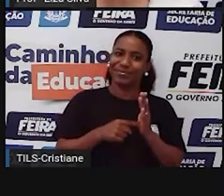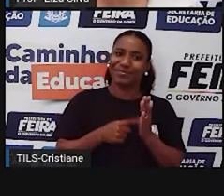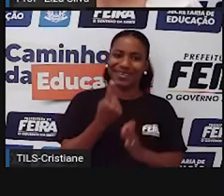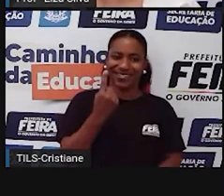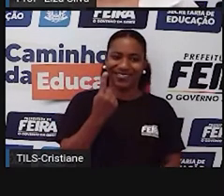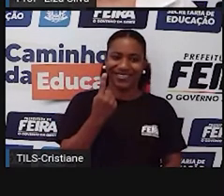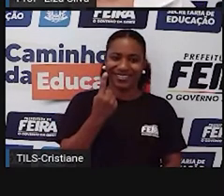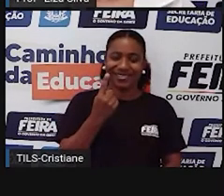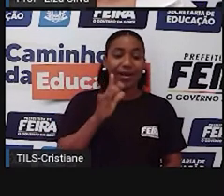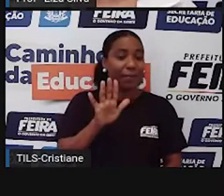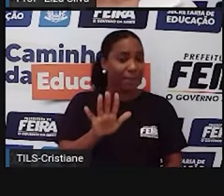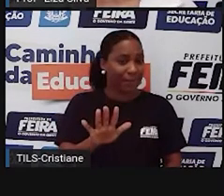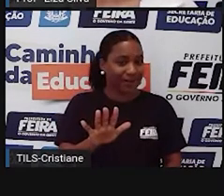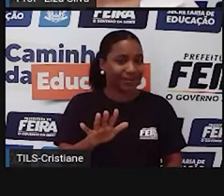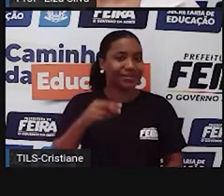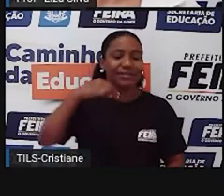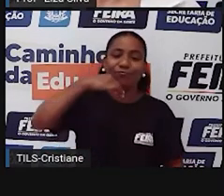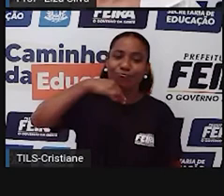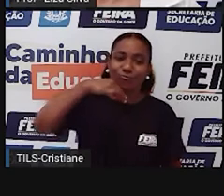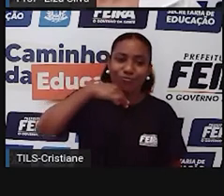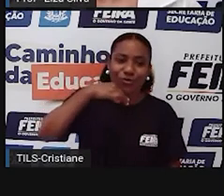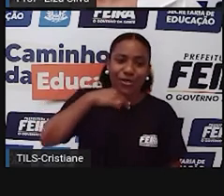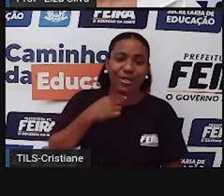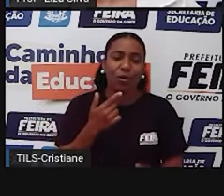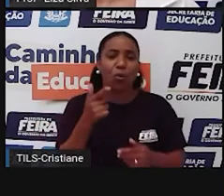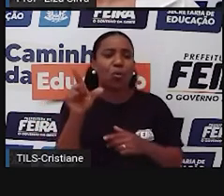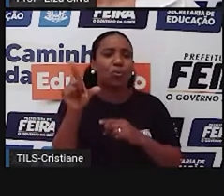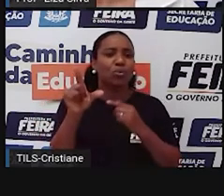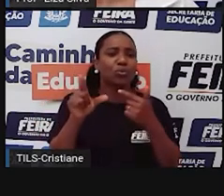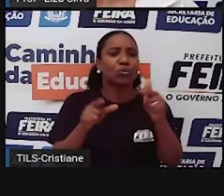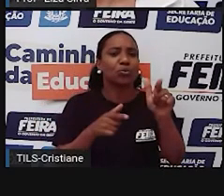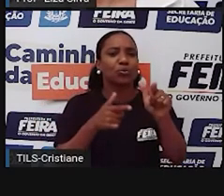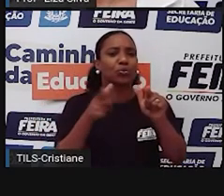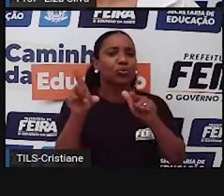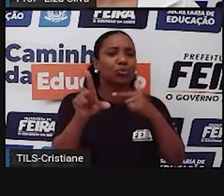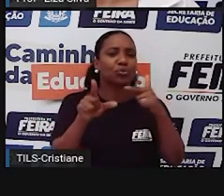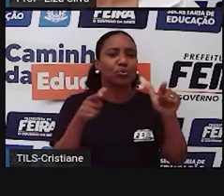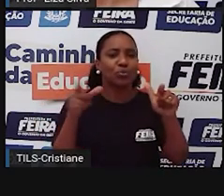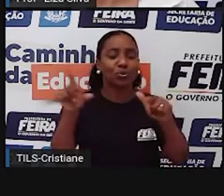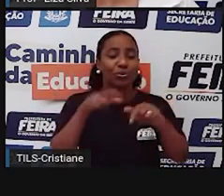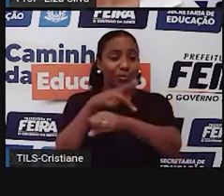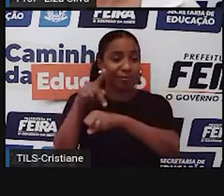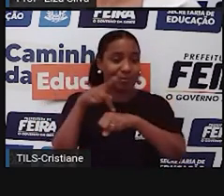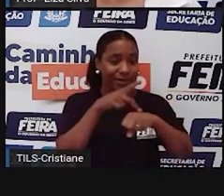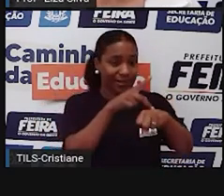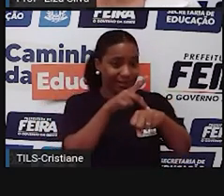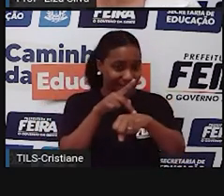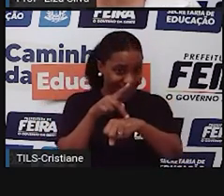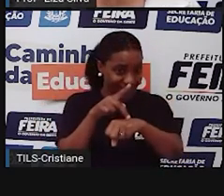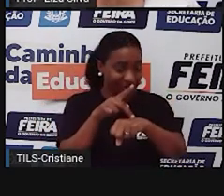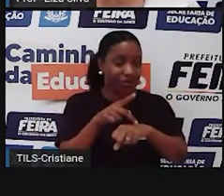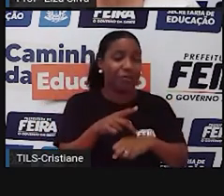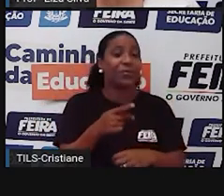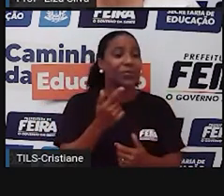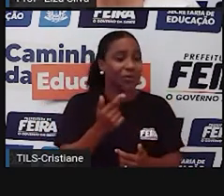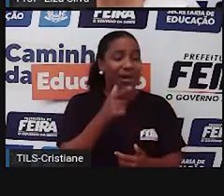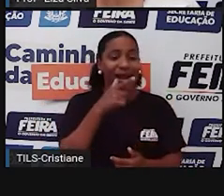Nigéria, que é essa atividade, quais outros países africanos têm a língua grossa como língua oficial?